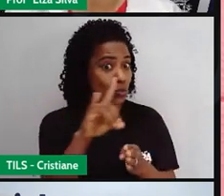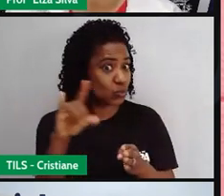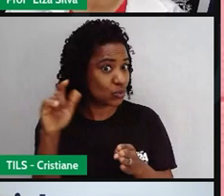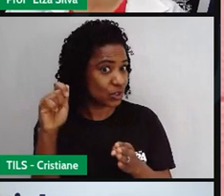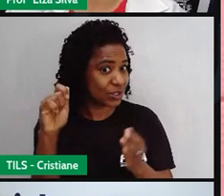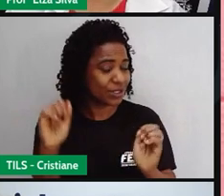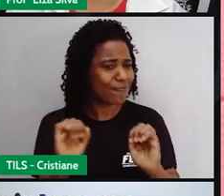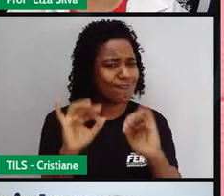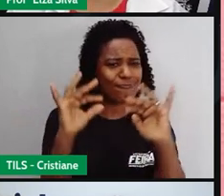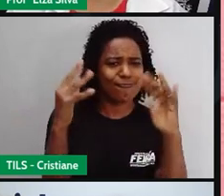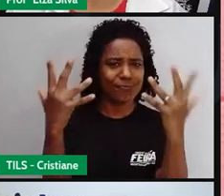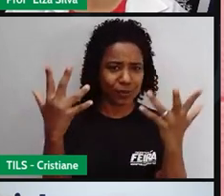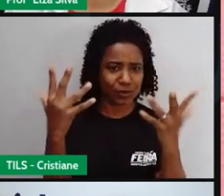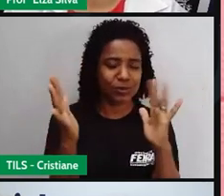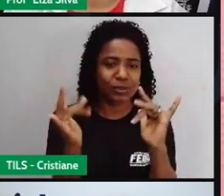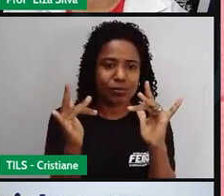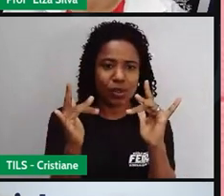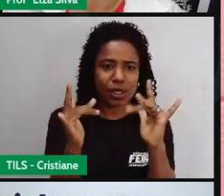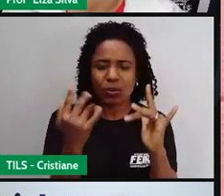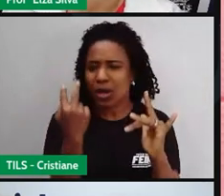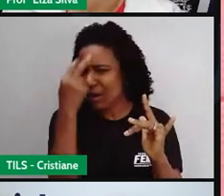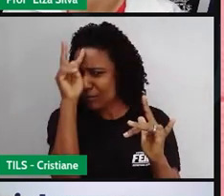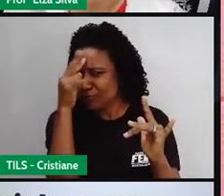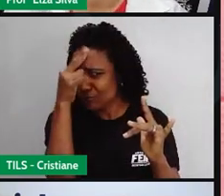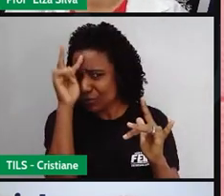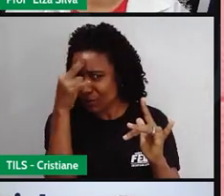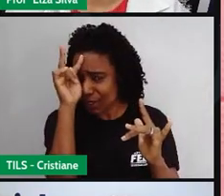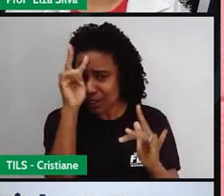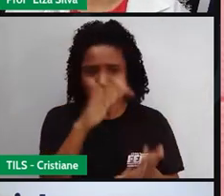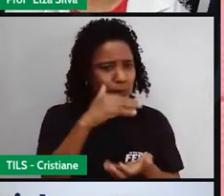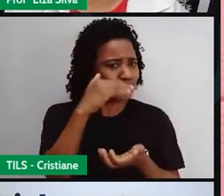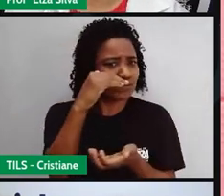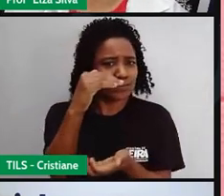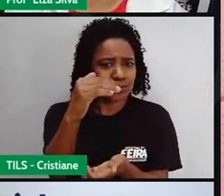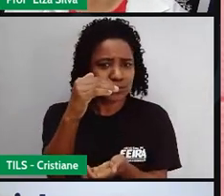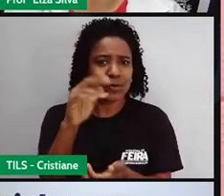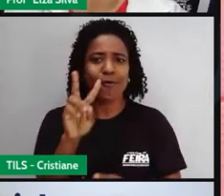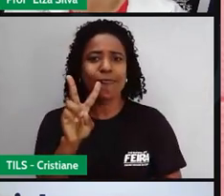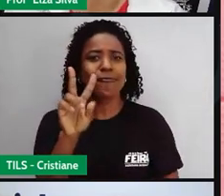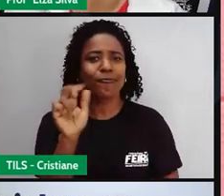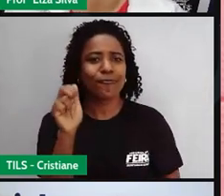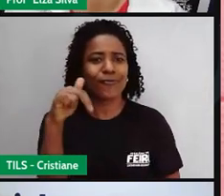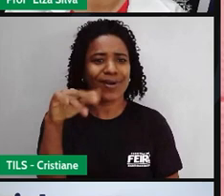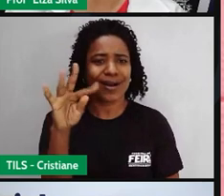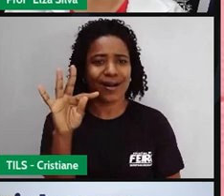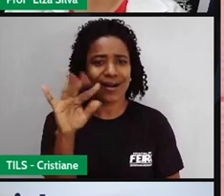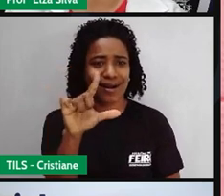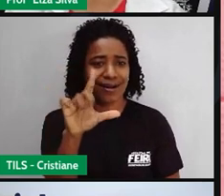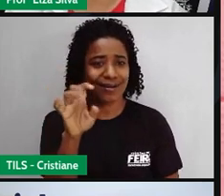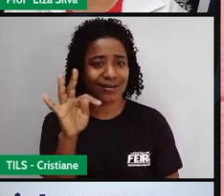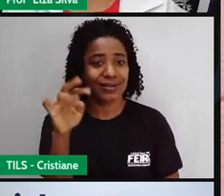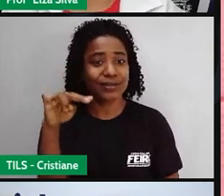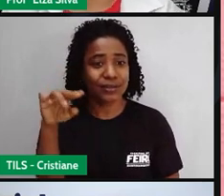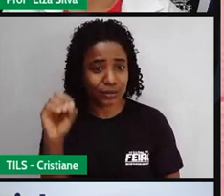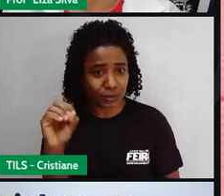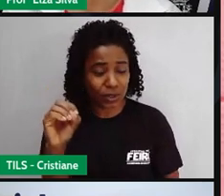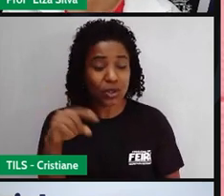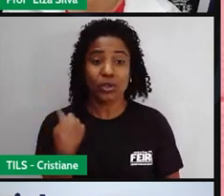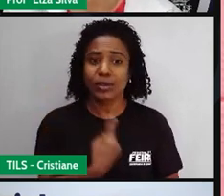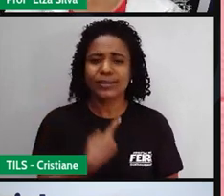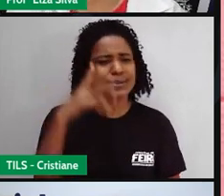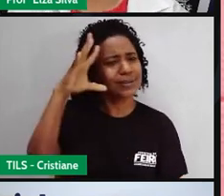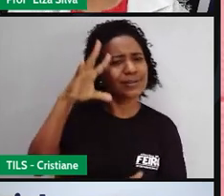história do santo Valentino. E vamos tentar entender por que o dia dos